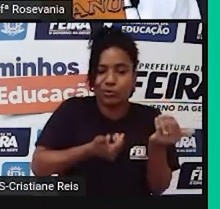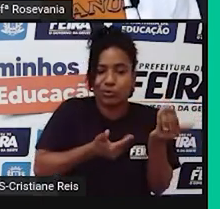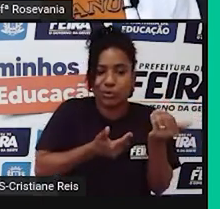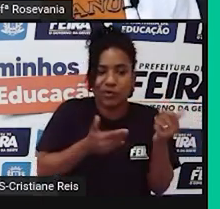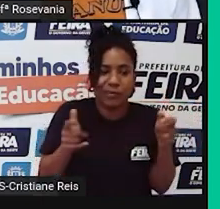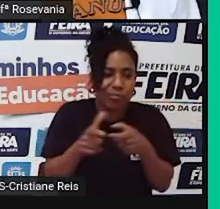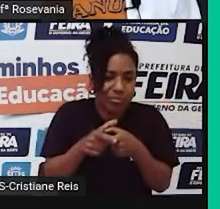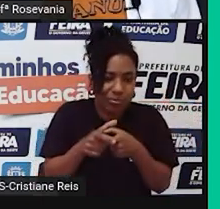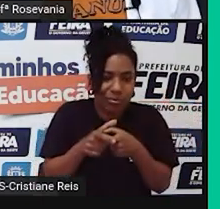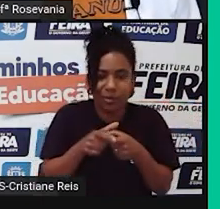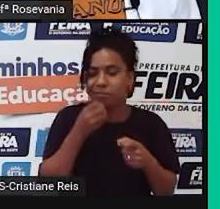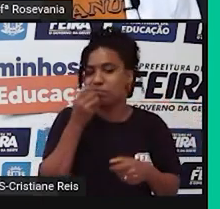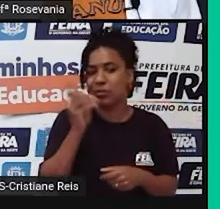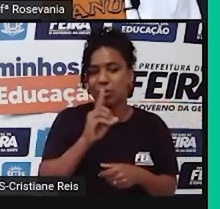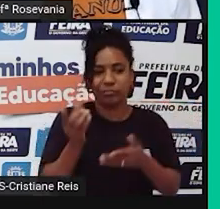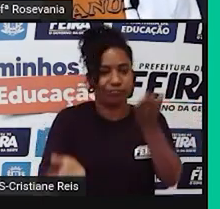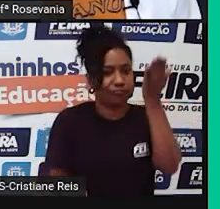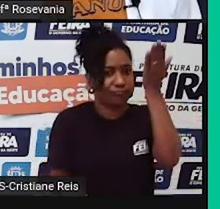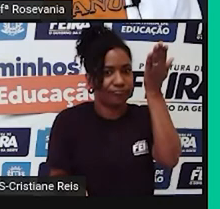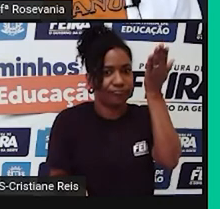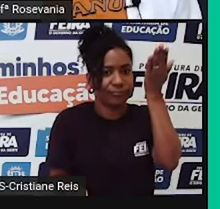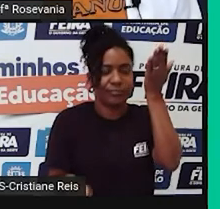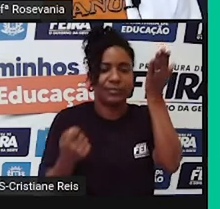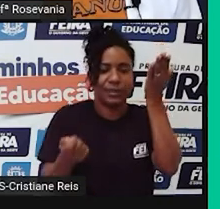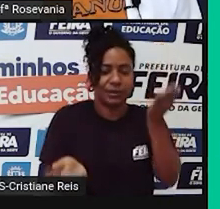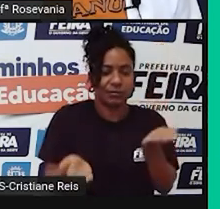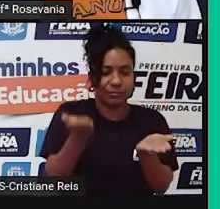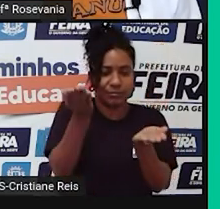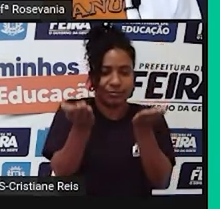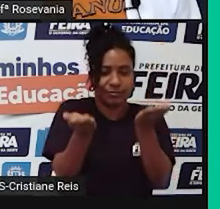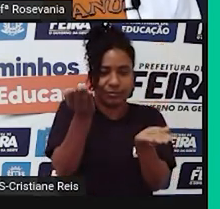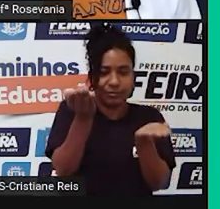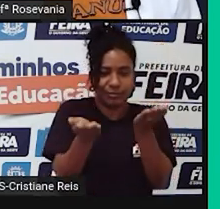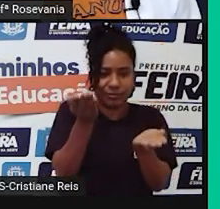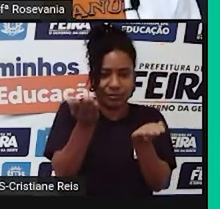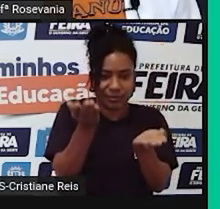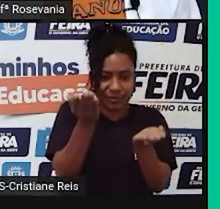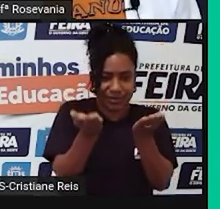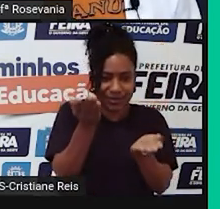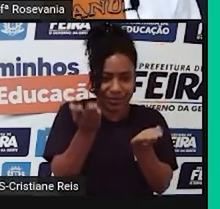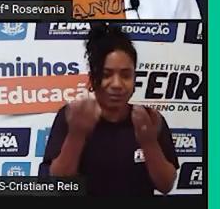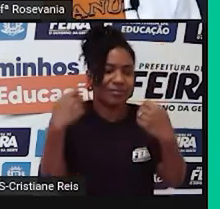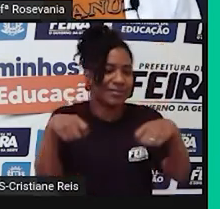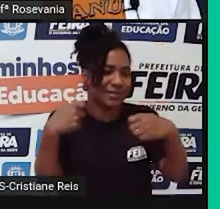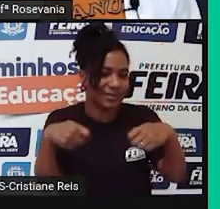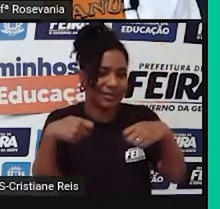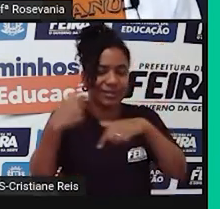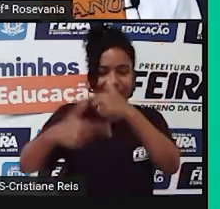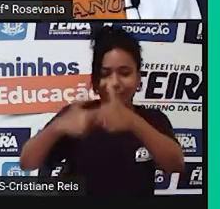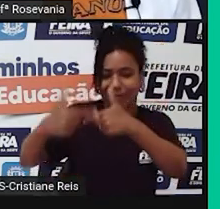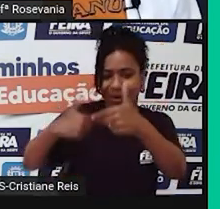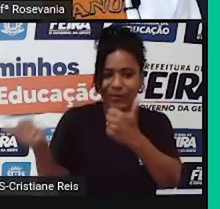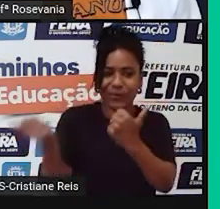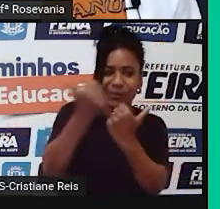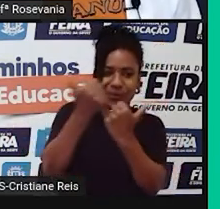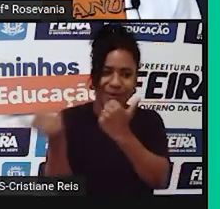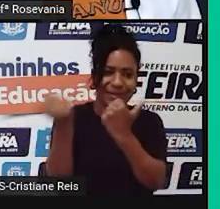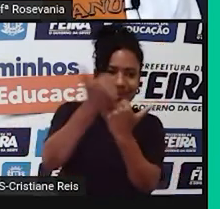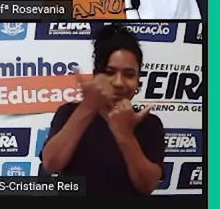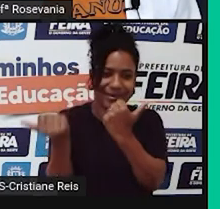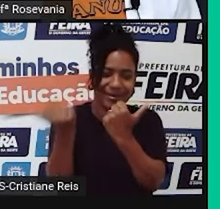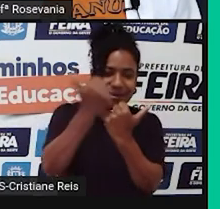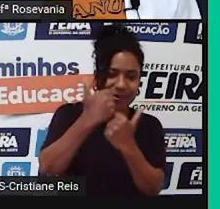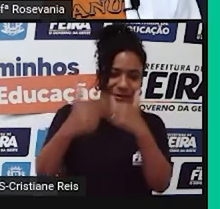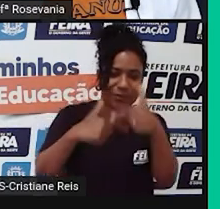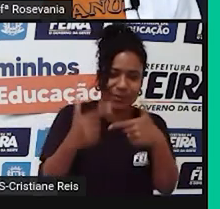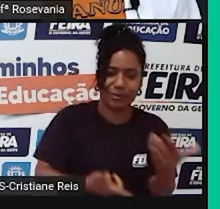bom que tenha um equilíbrio, nem muito nem pouco, para que tenha sempre essa renovação da população que trabalha. E vocês estão percebendo